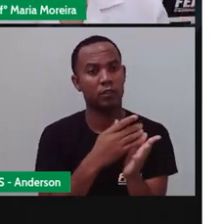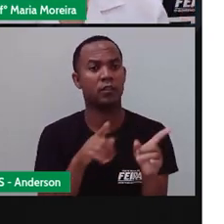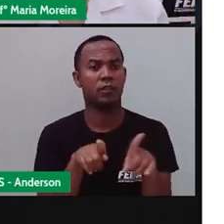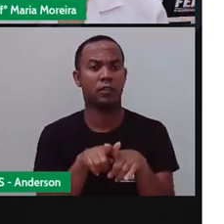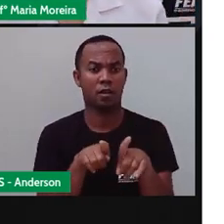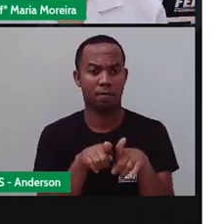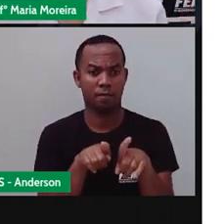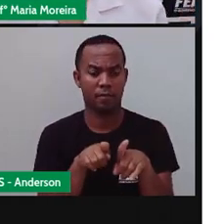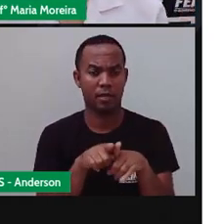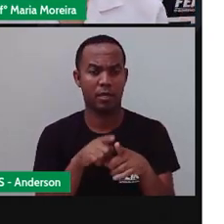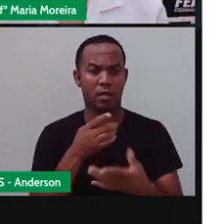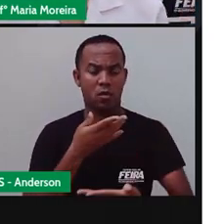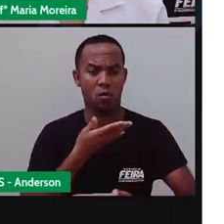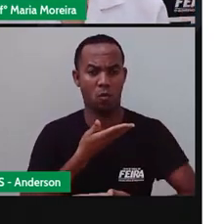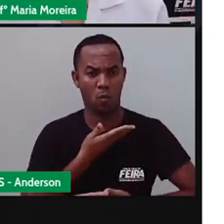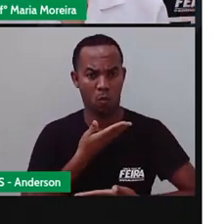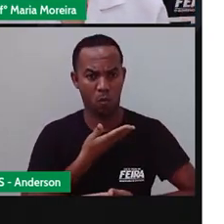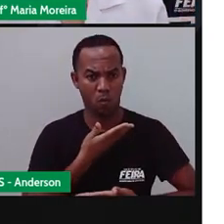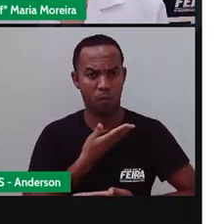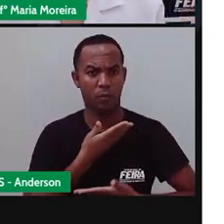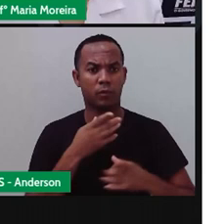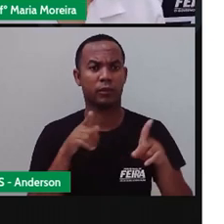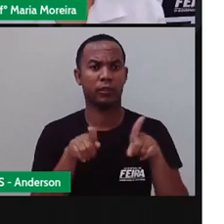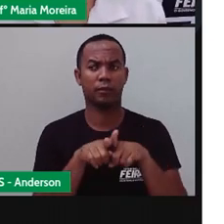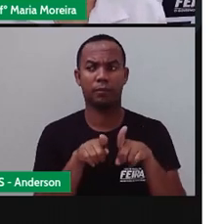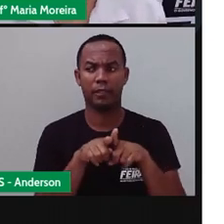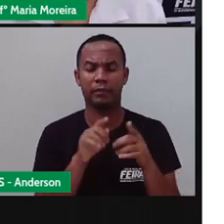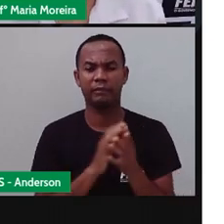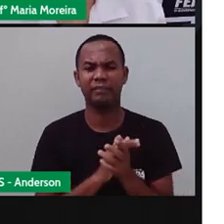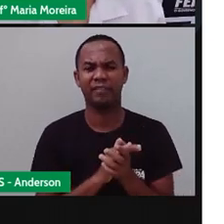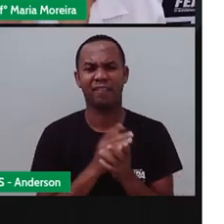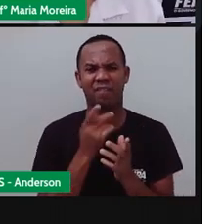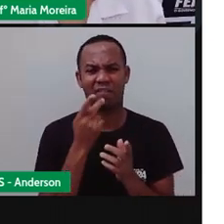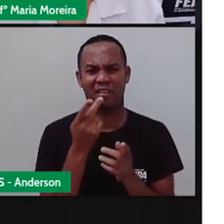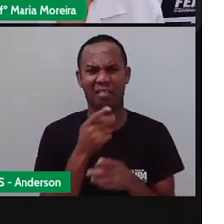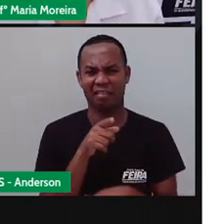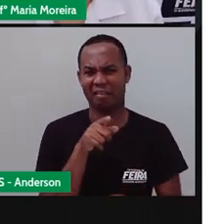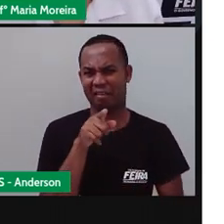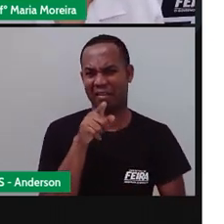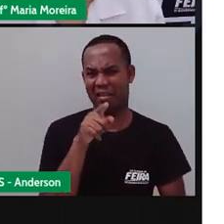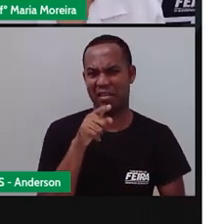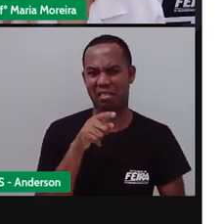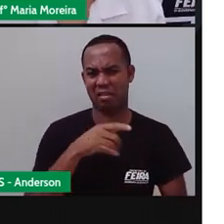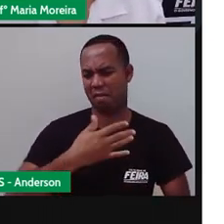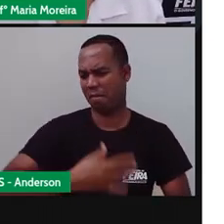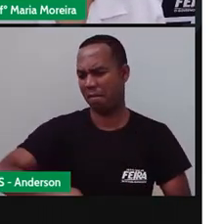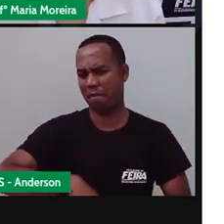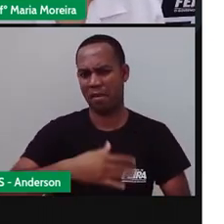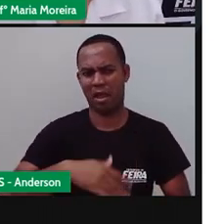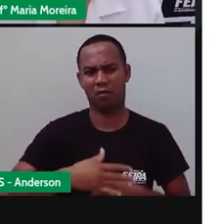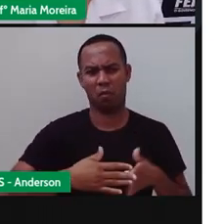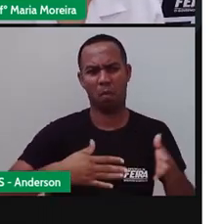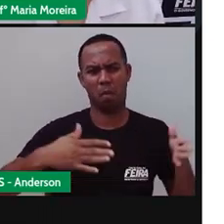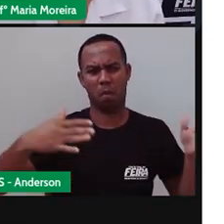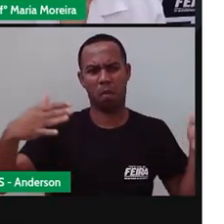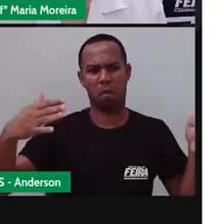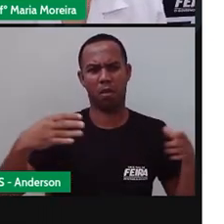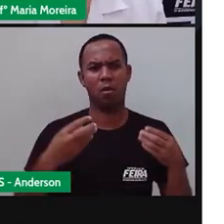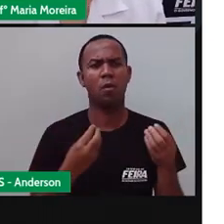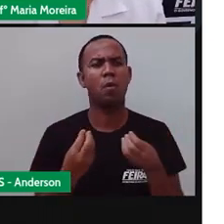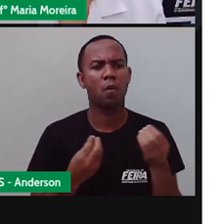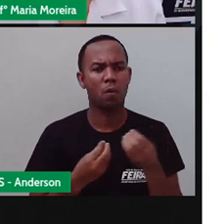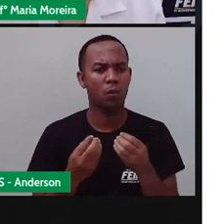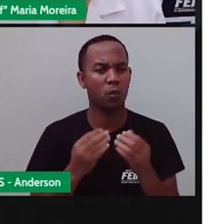corpo existe uma proporção. Até quando a diz, ah, mas fulano tem, o braço dele é enorme, a cabeça dele é maior. Não, não é proporcional, não.